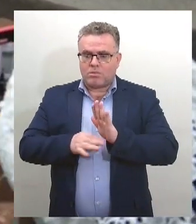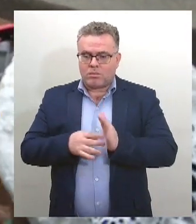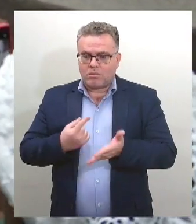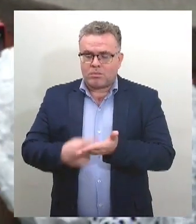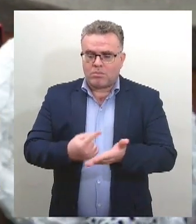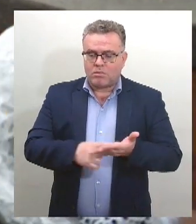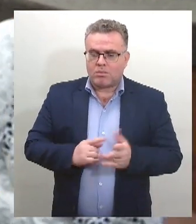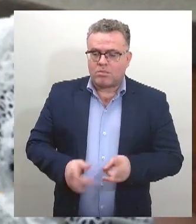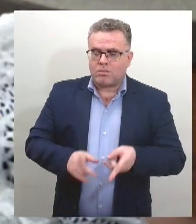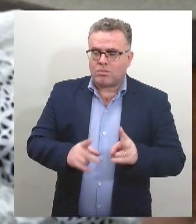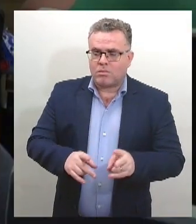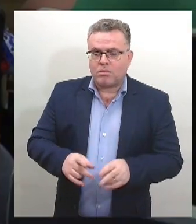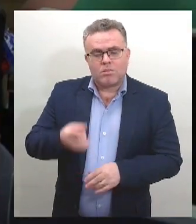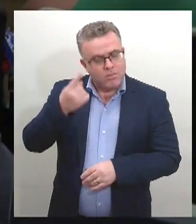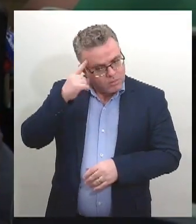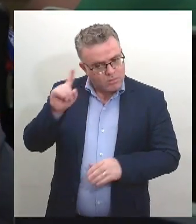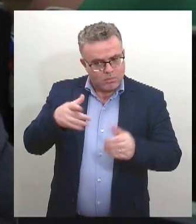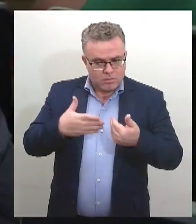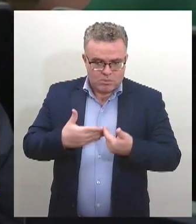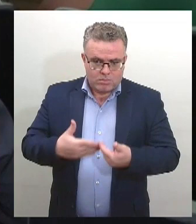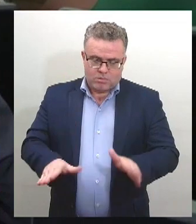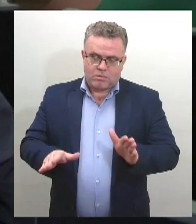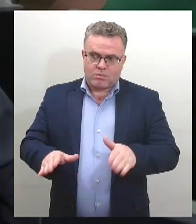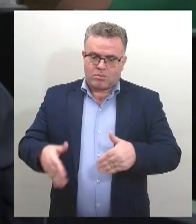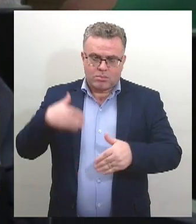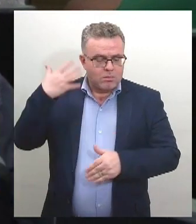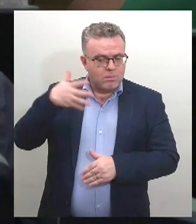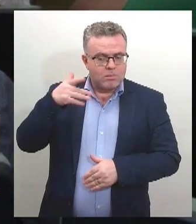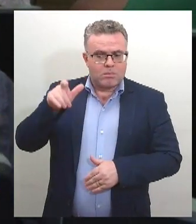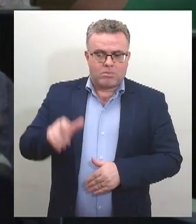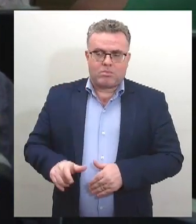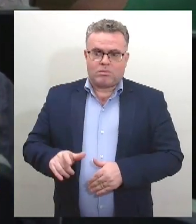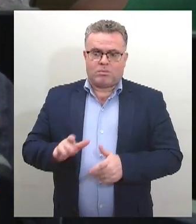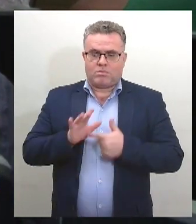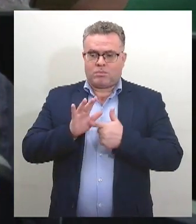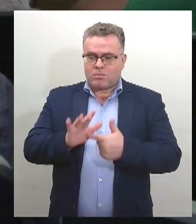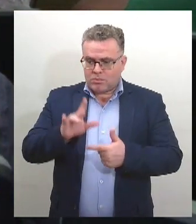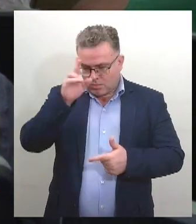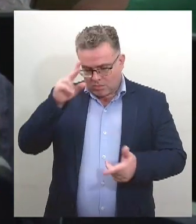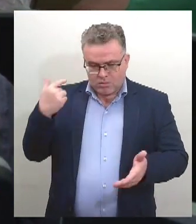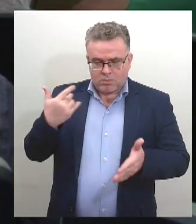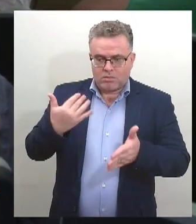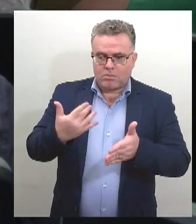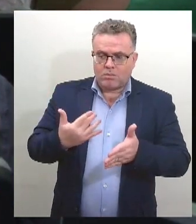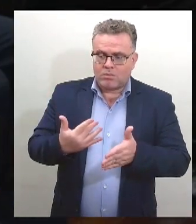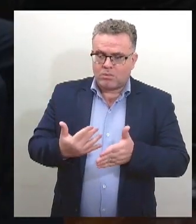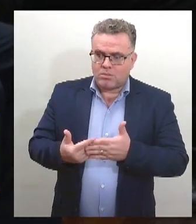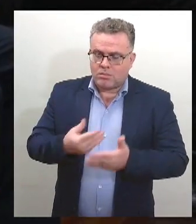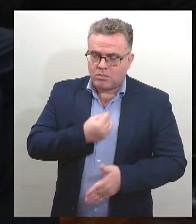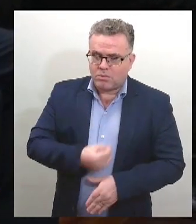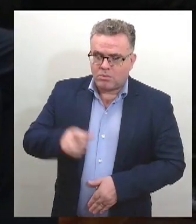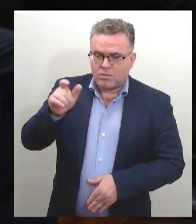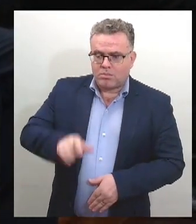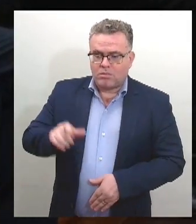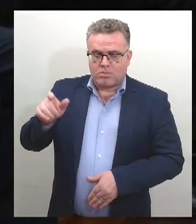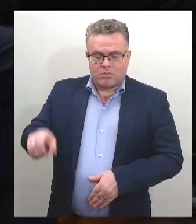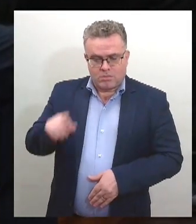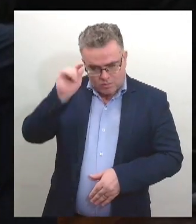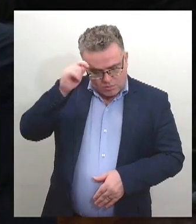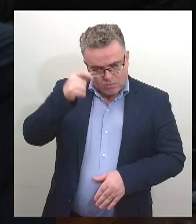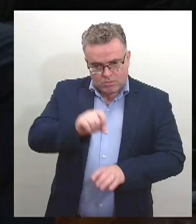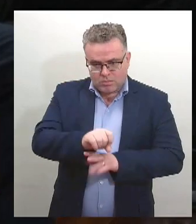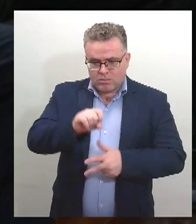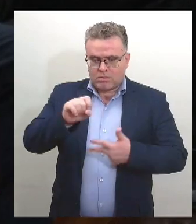dia, a abertura contou com a palestra A Desigualdade Histórica e a Inexistência do Povo Preto nos Espaços de Poder. A palestrante foi a ex